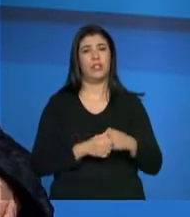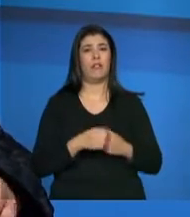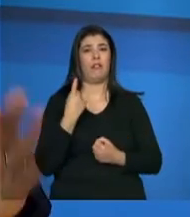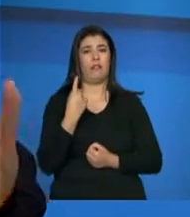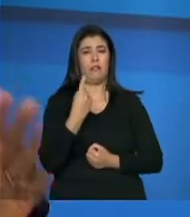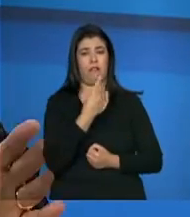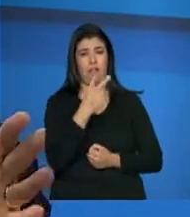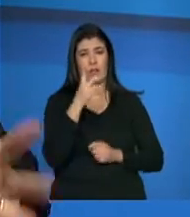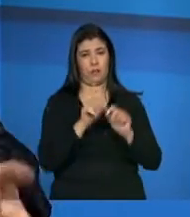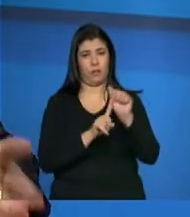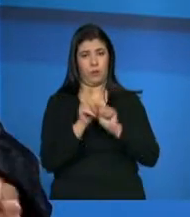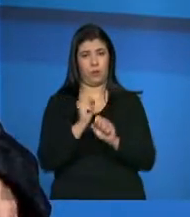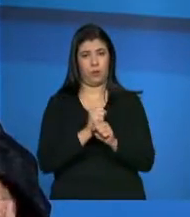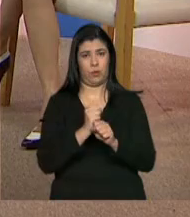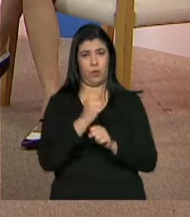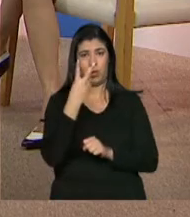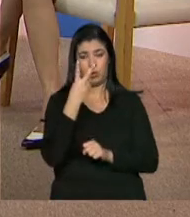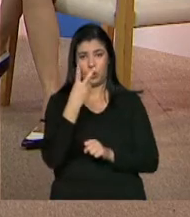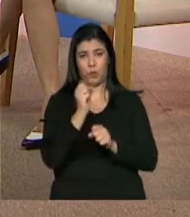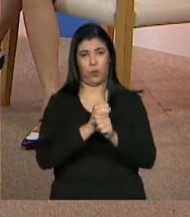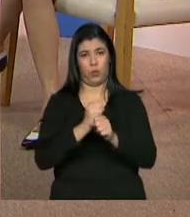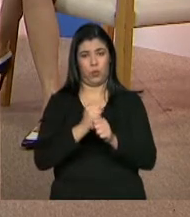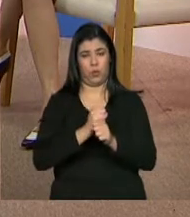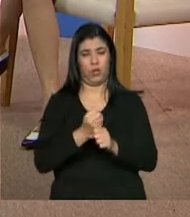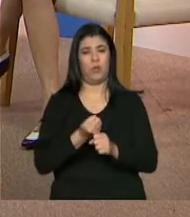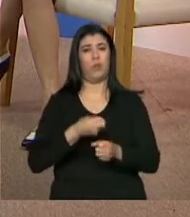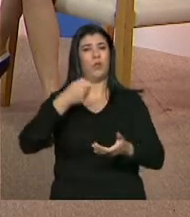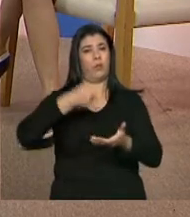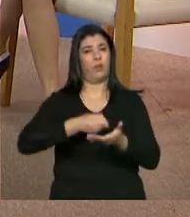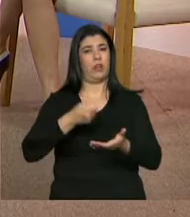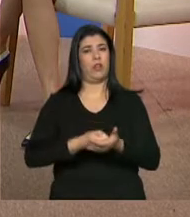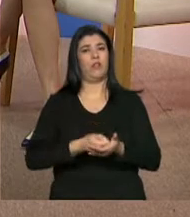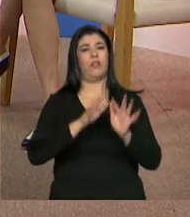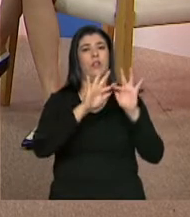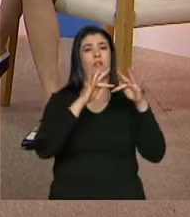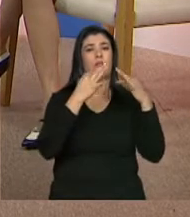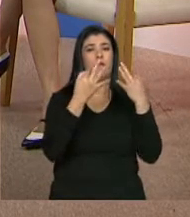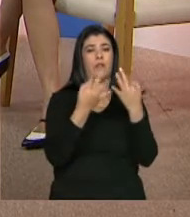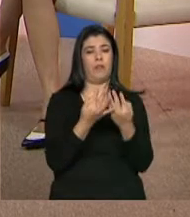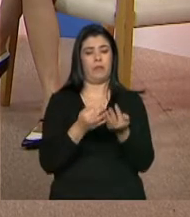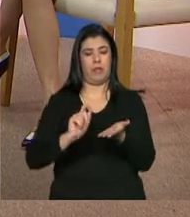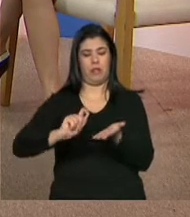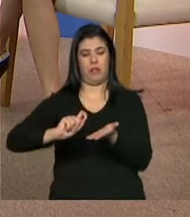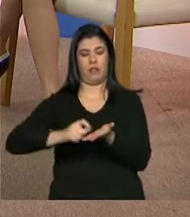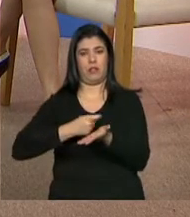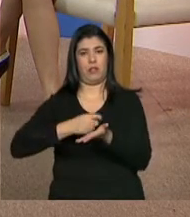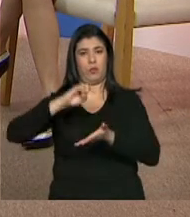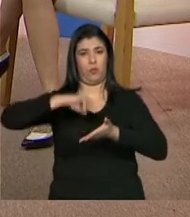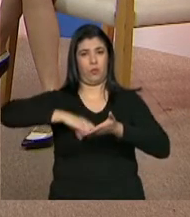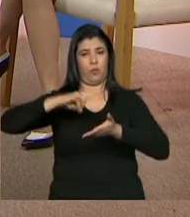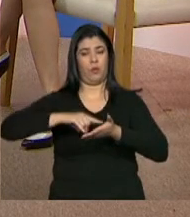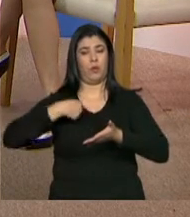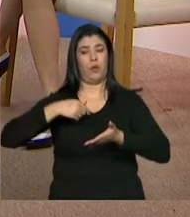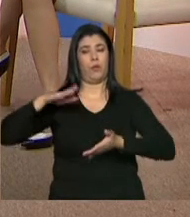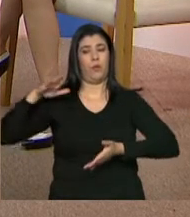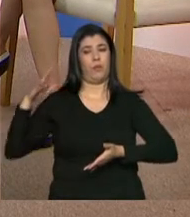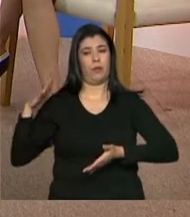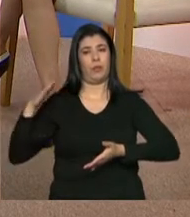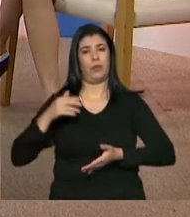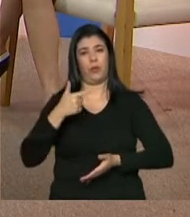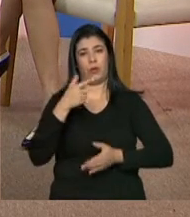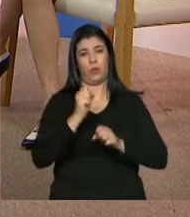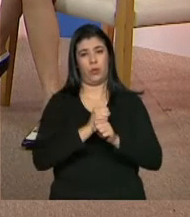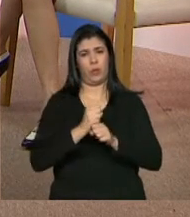É obrigatório essa atualização. É obrigatório quando a família faz o cadastro, ela já assina um termo ali, que ela se compromete com isso. E qualquer